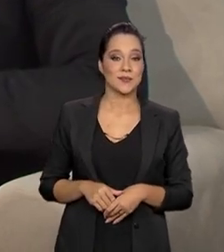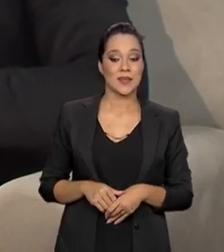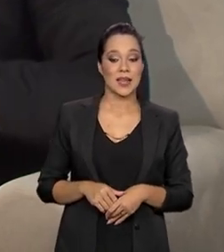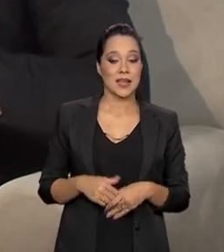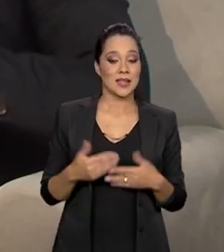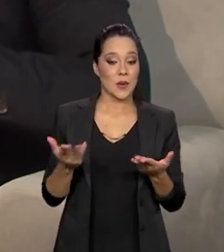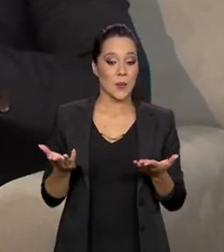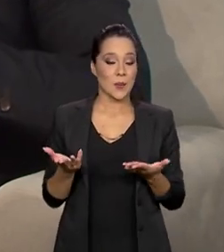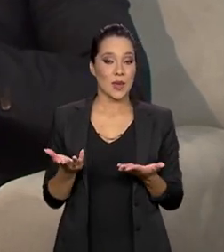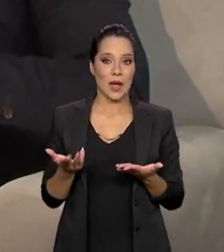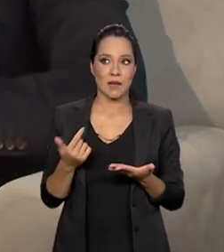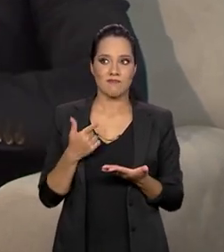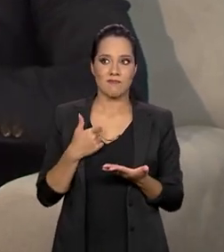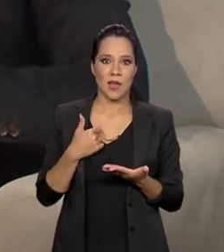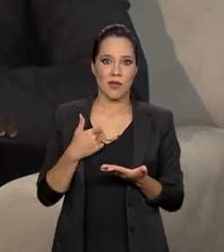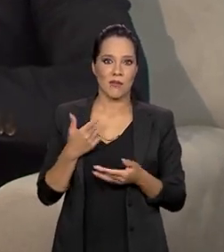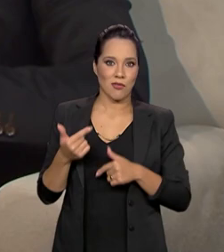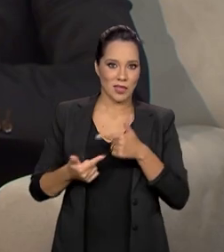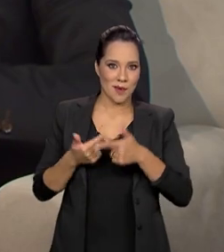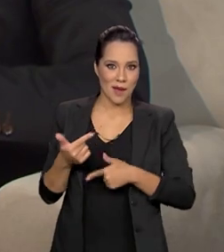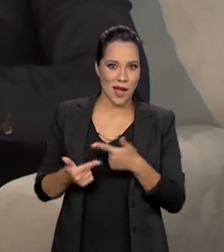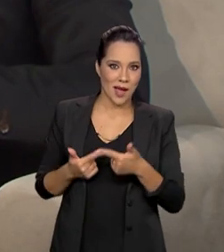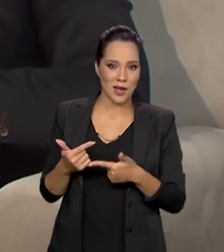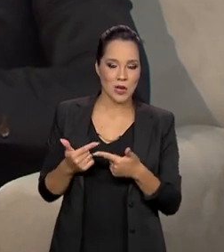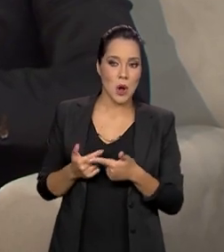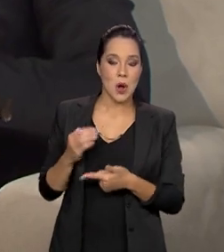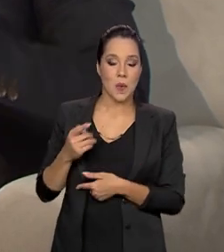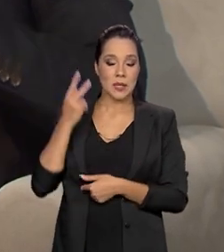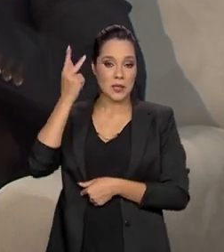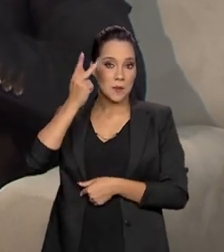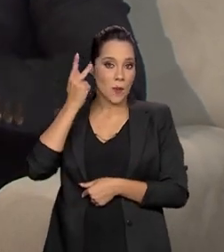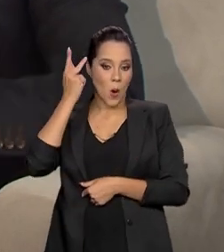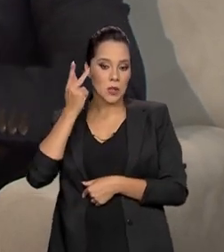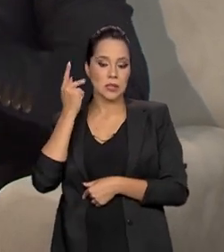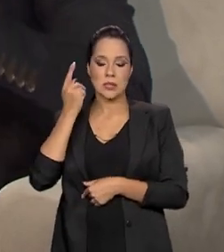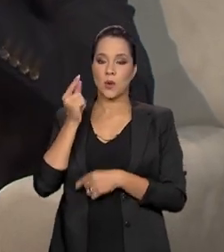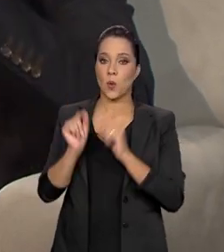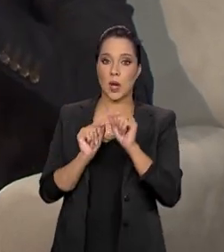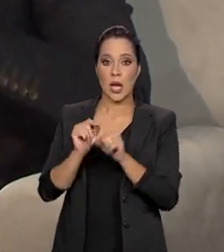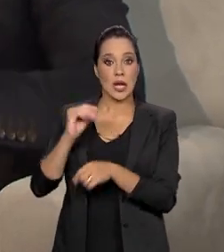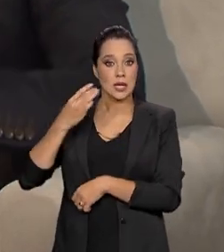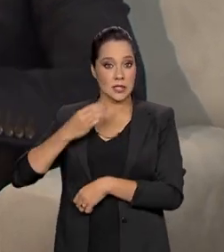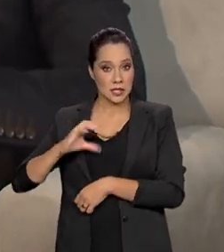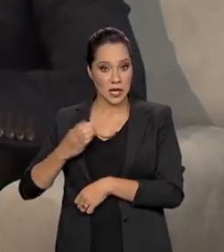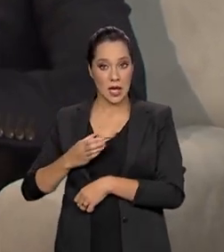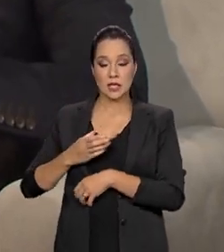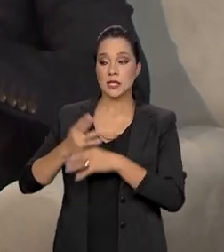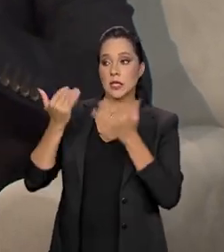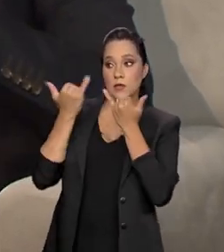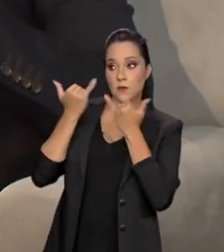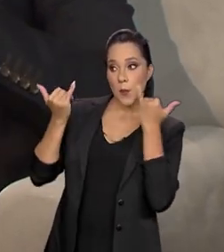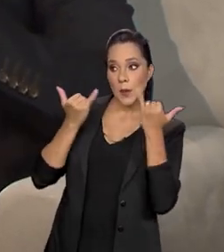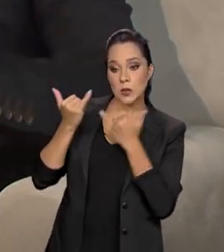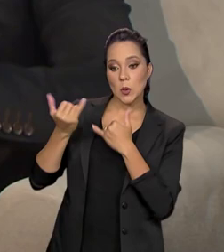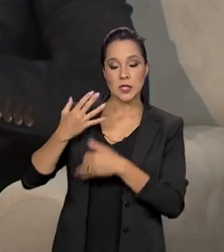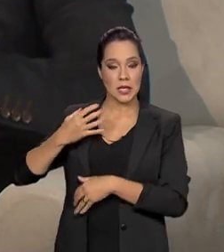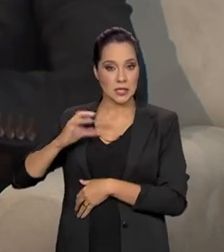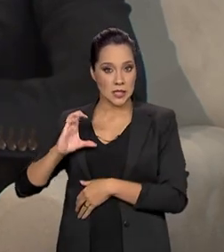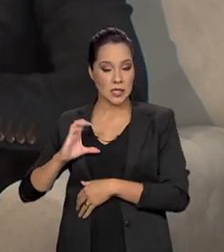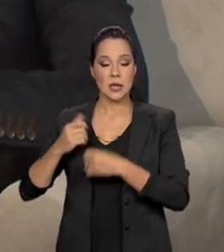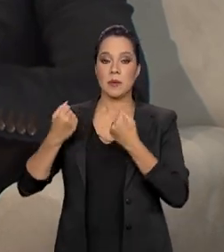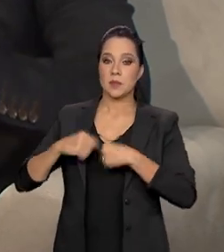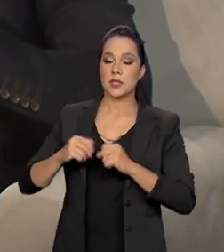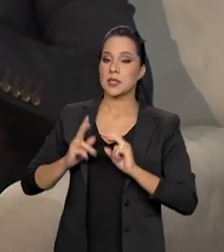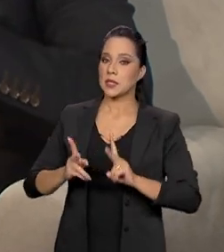trabalho com essa hipótese que a ciência e os dados científicos têm que estar sempre